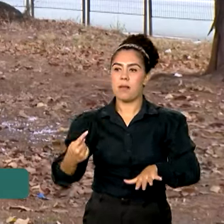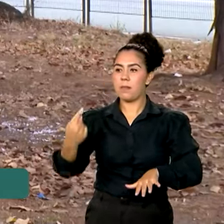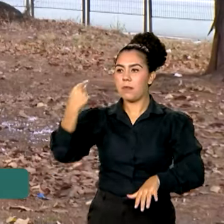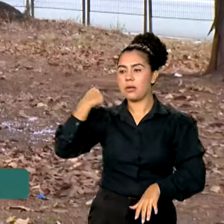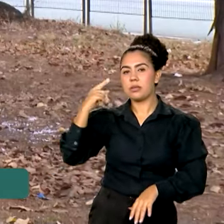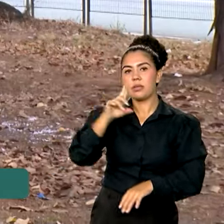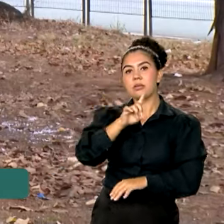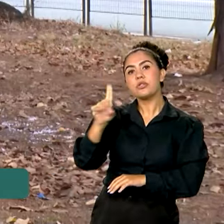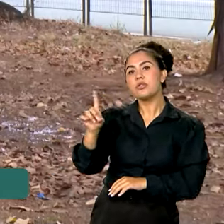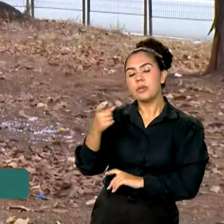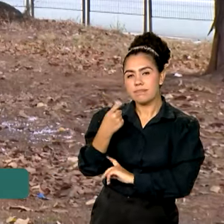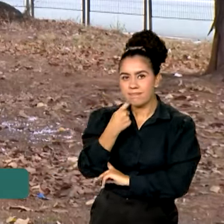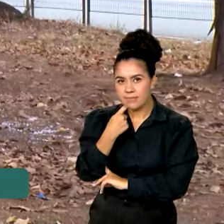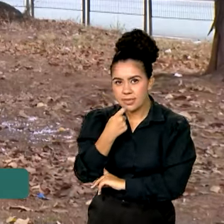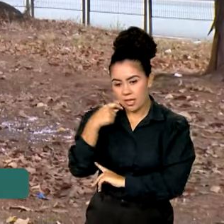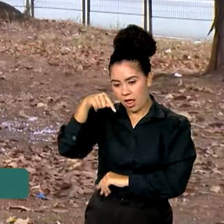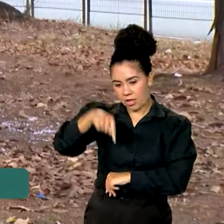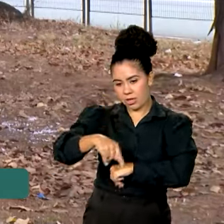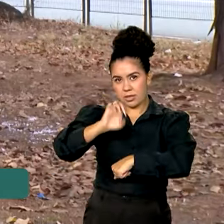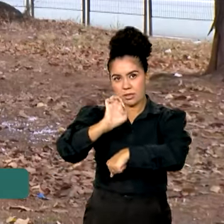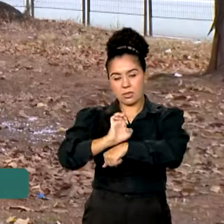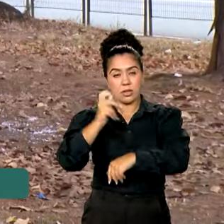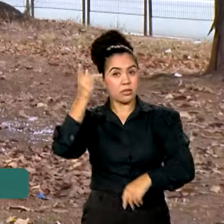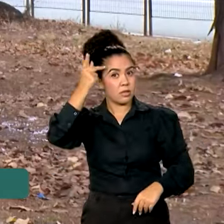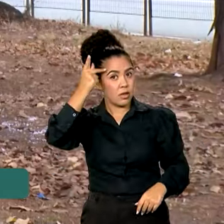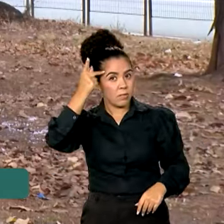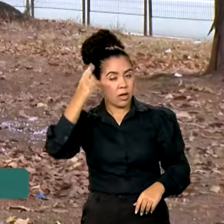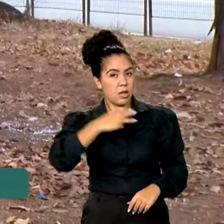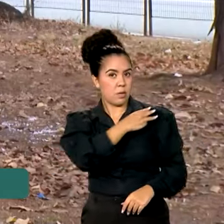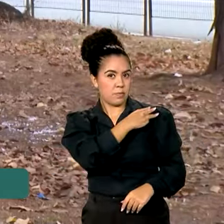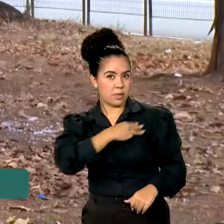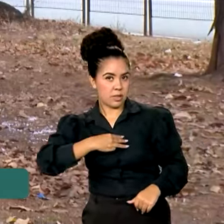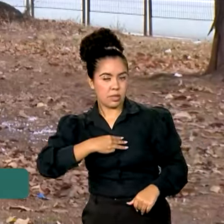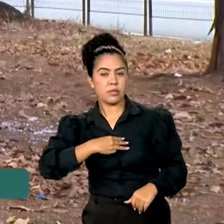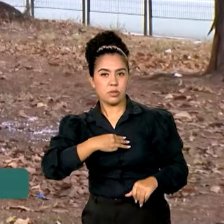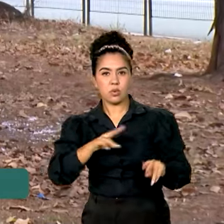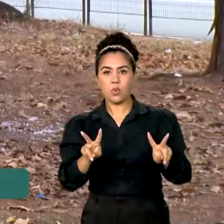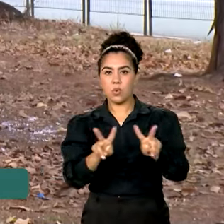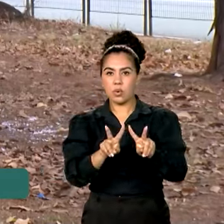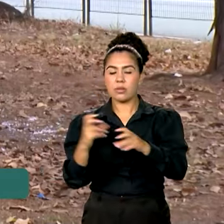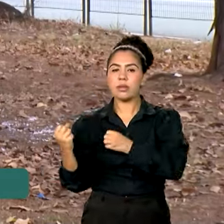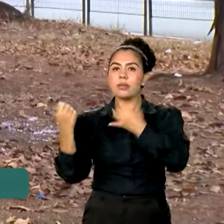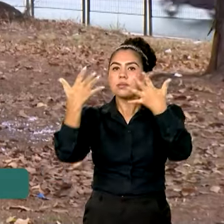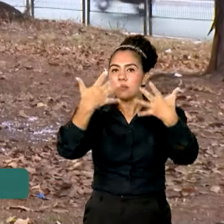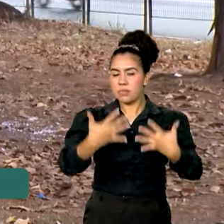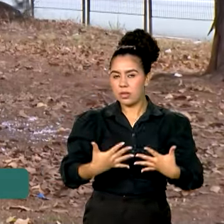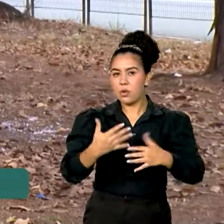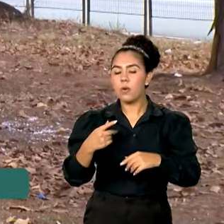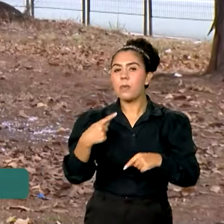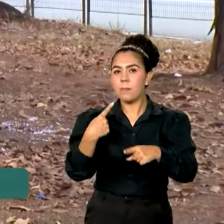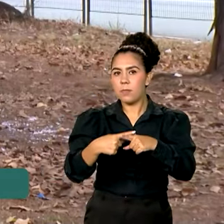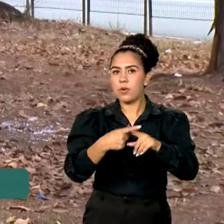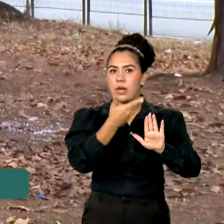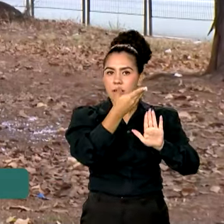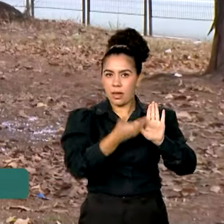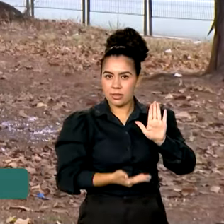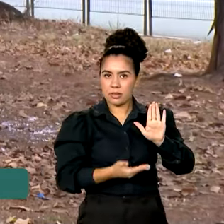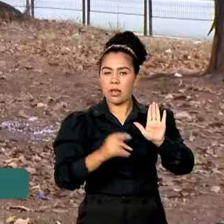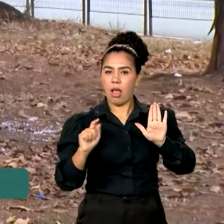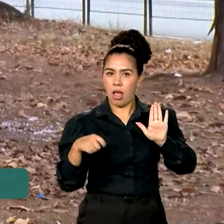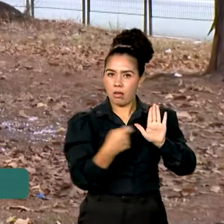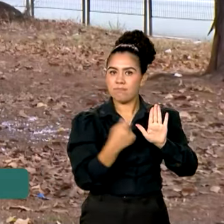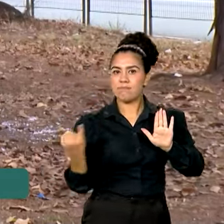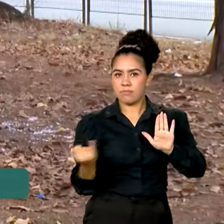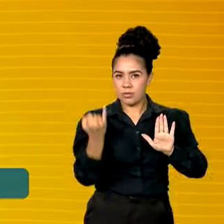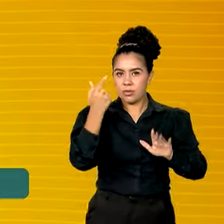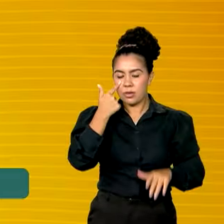na sexta-feira, aqui em São Paulo. O ministro Wellington Dias falou sobre a importância desse programa. Vamos